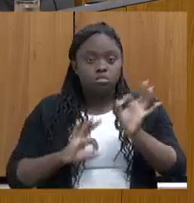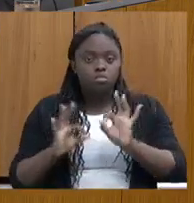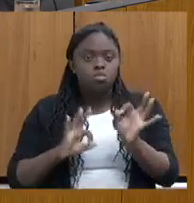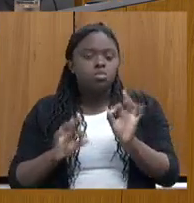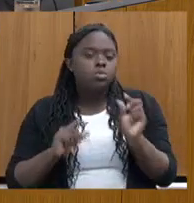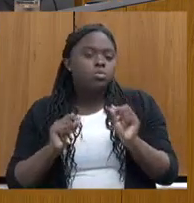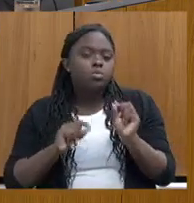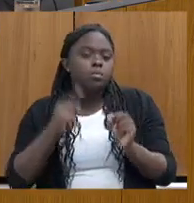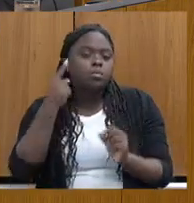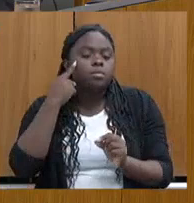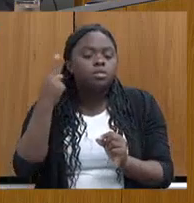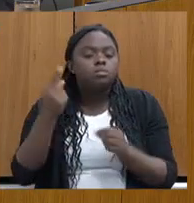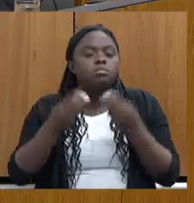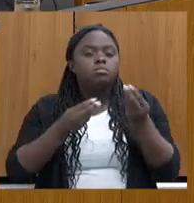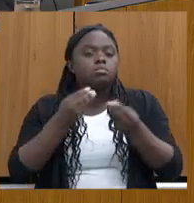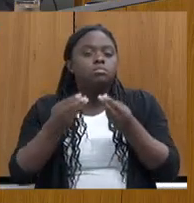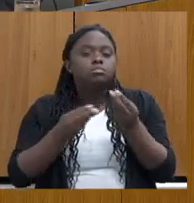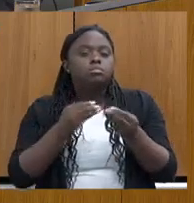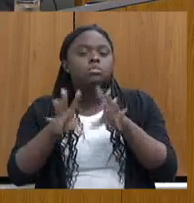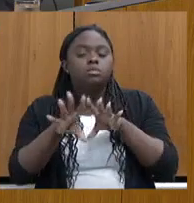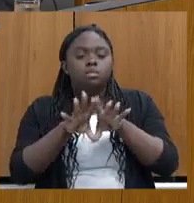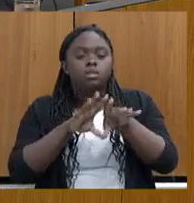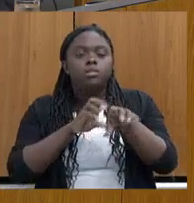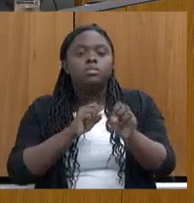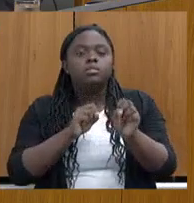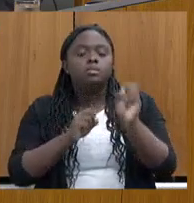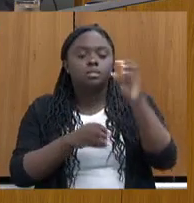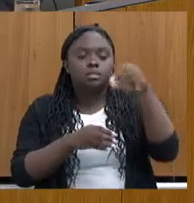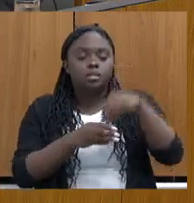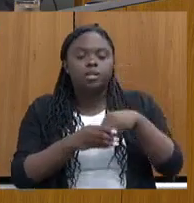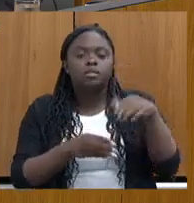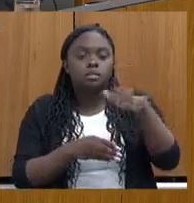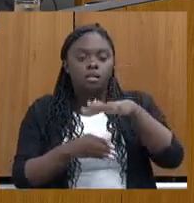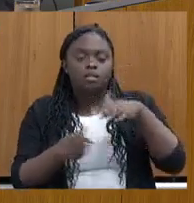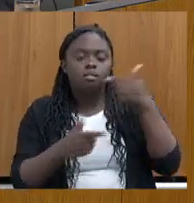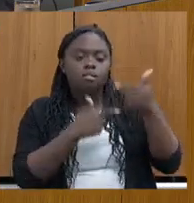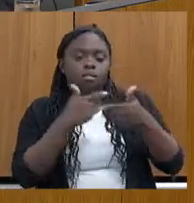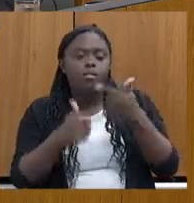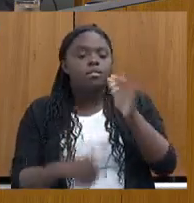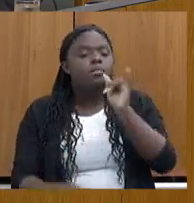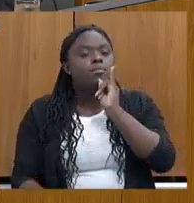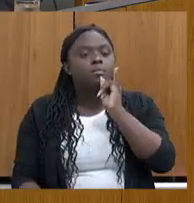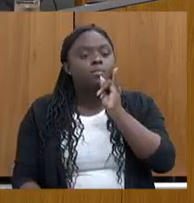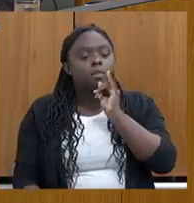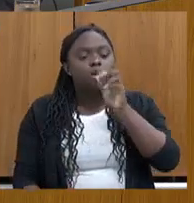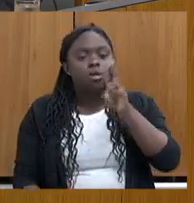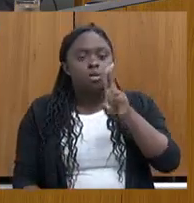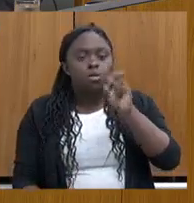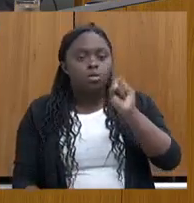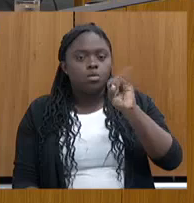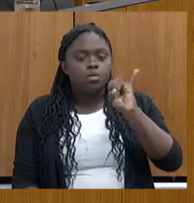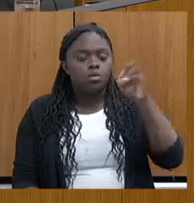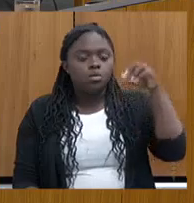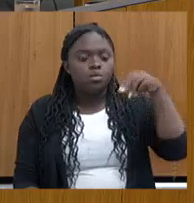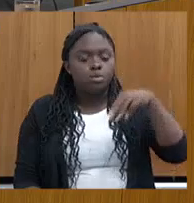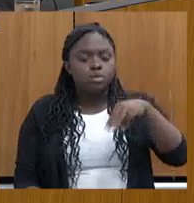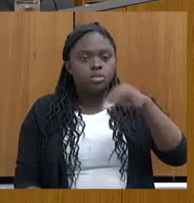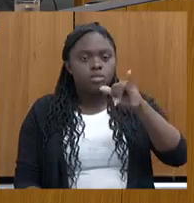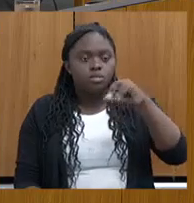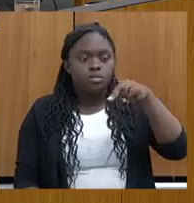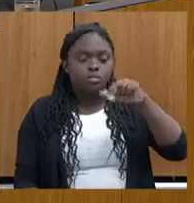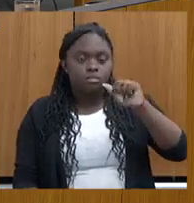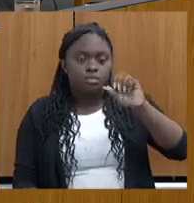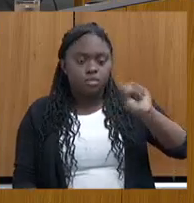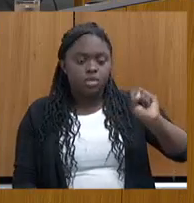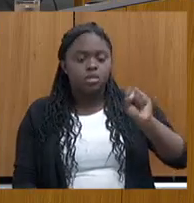nessa questão da formação de qualificação do mercado. Eu dou um exemplo. A Uzi Minas, ela está no Vale do Aço, e a Uzi